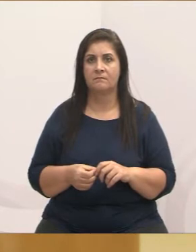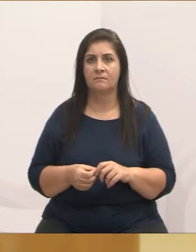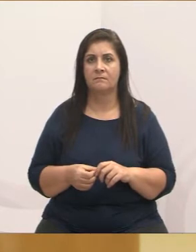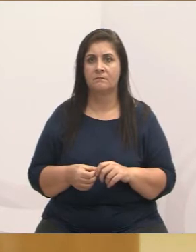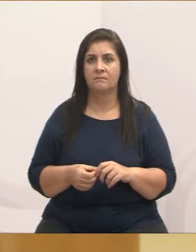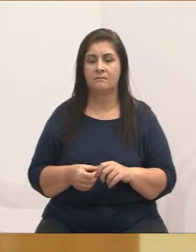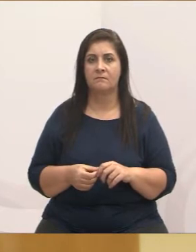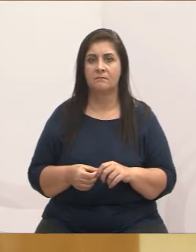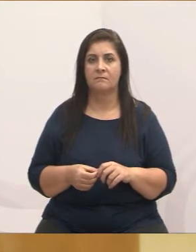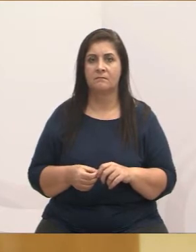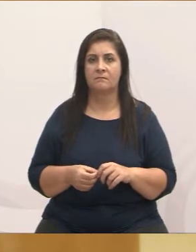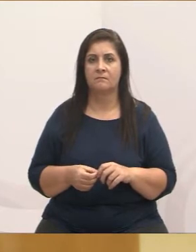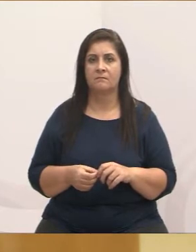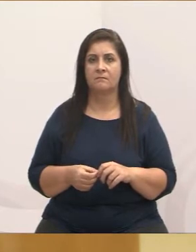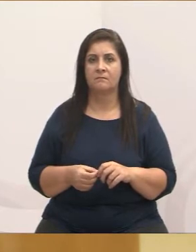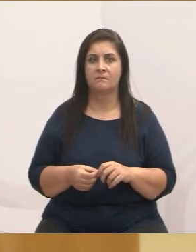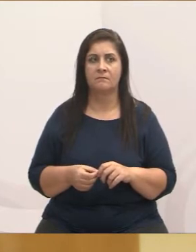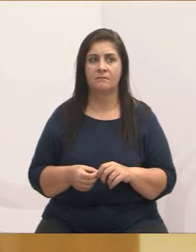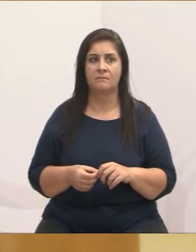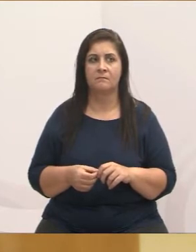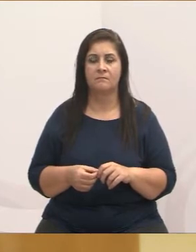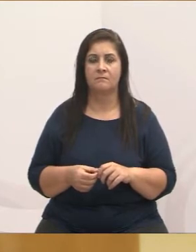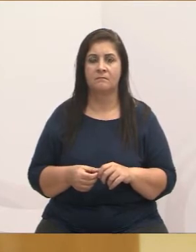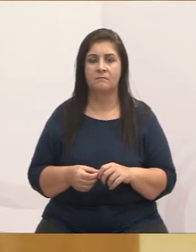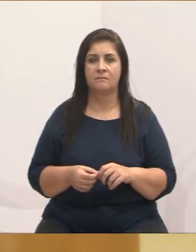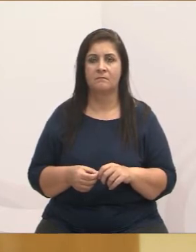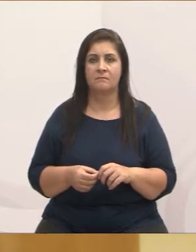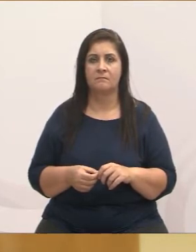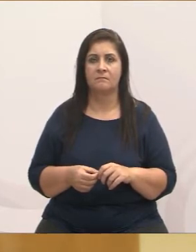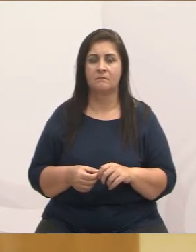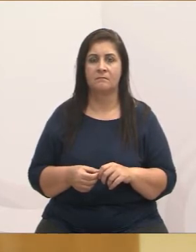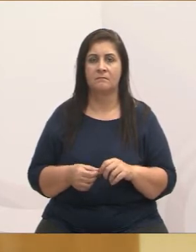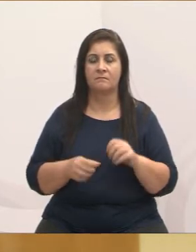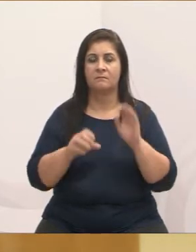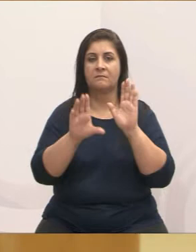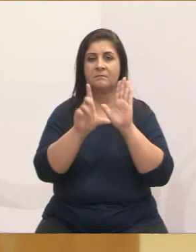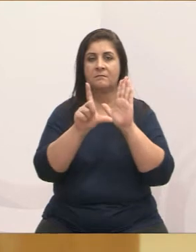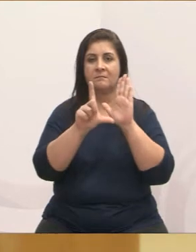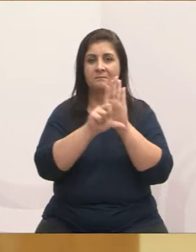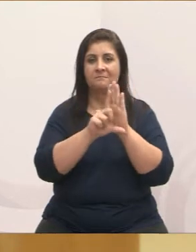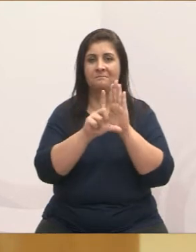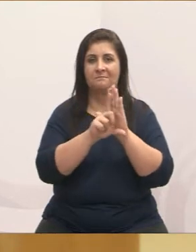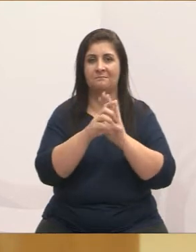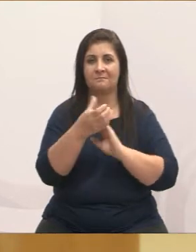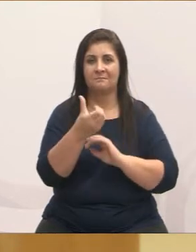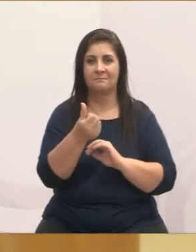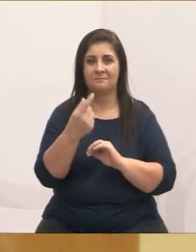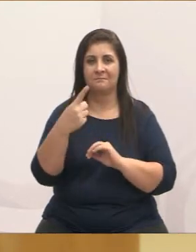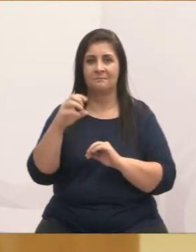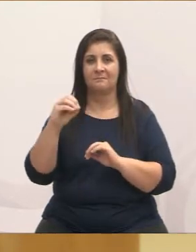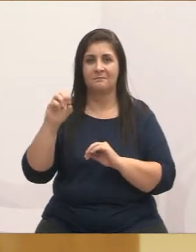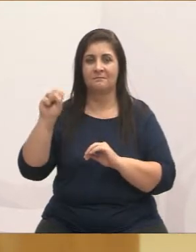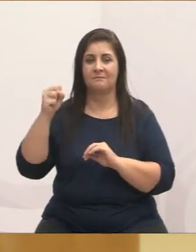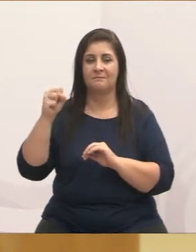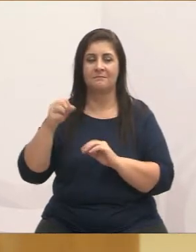em uma reunião... Ah, eu queria ler a lei, né? A lei 6.108, que diz o seguinte.